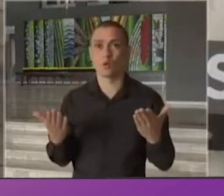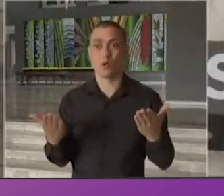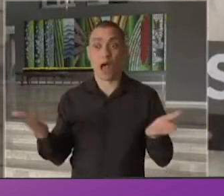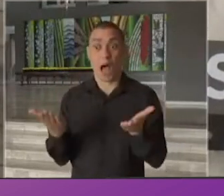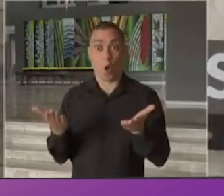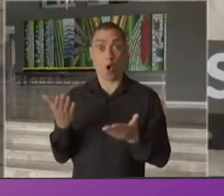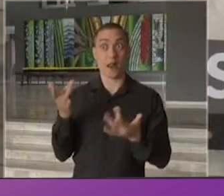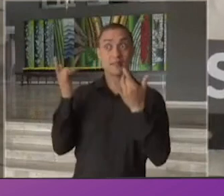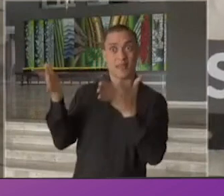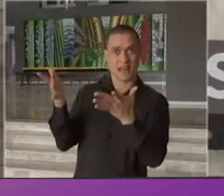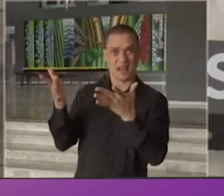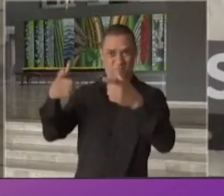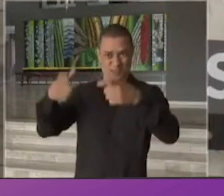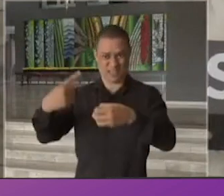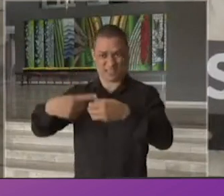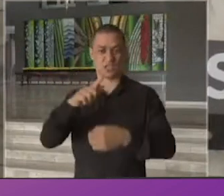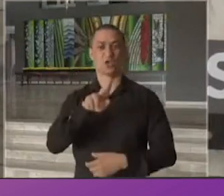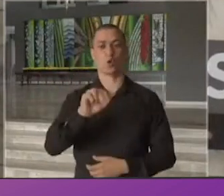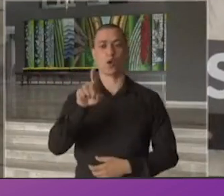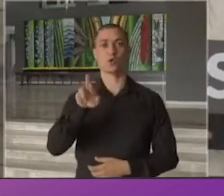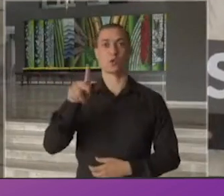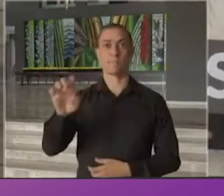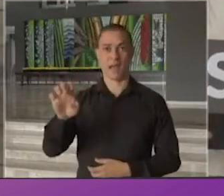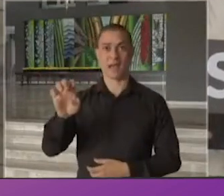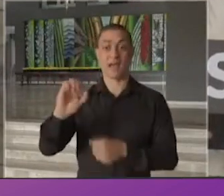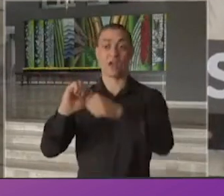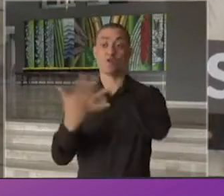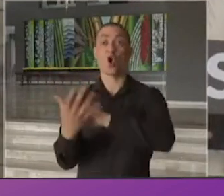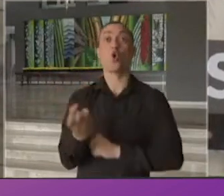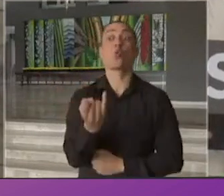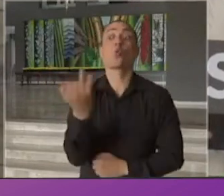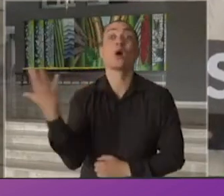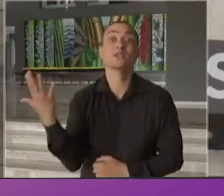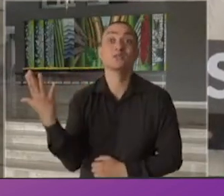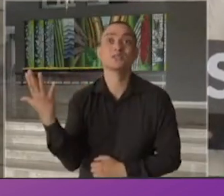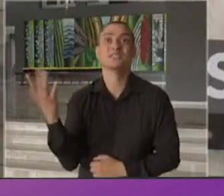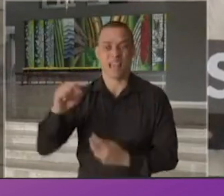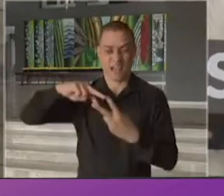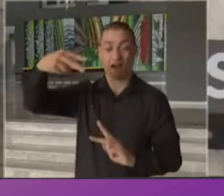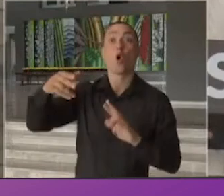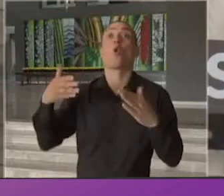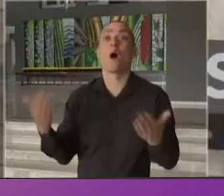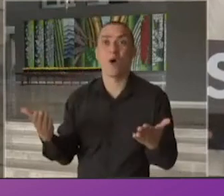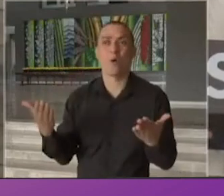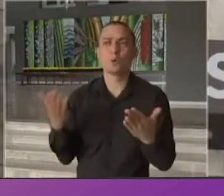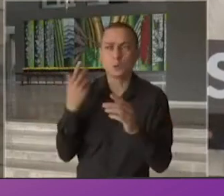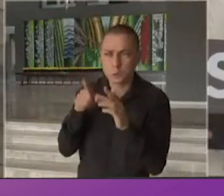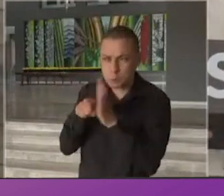incidência do vírus em Guaxupé e qual é a variante determinada, dominante, para daí